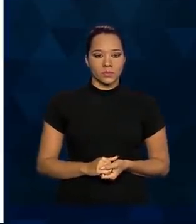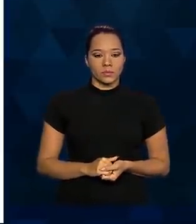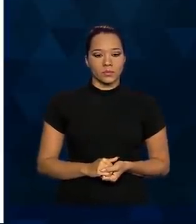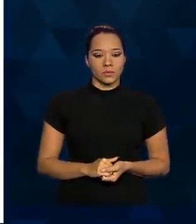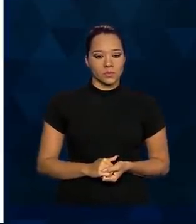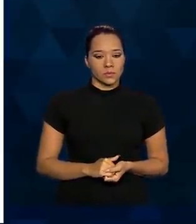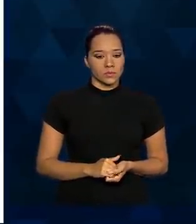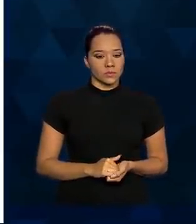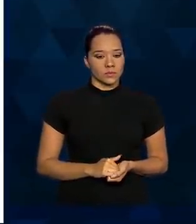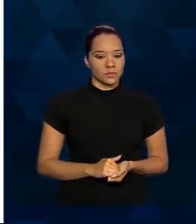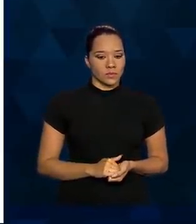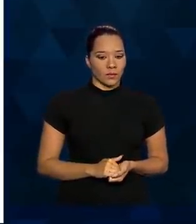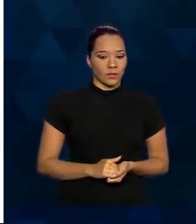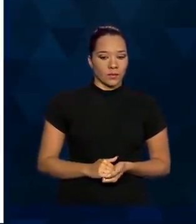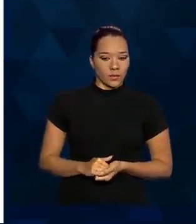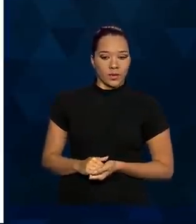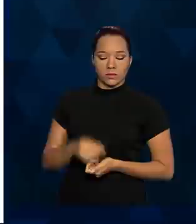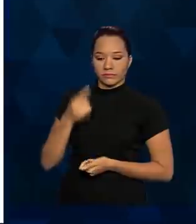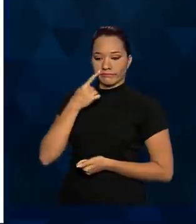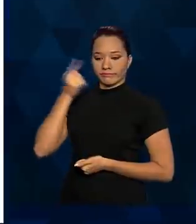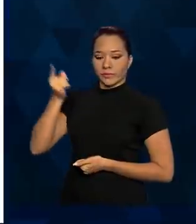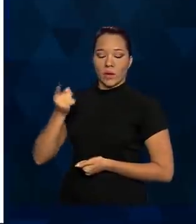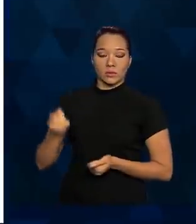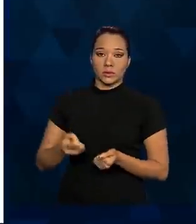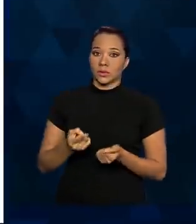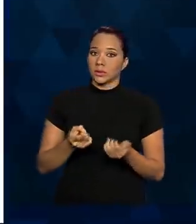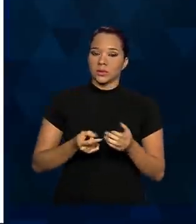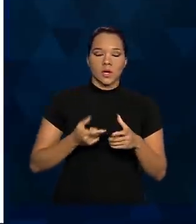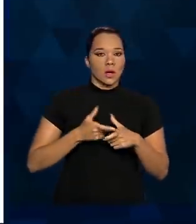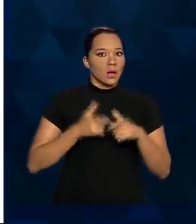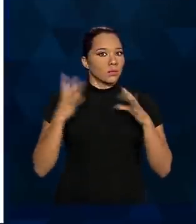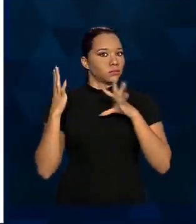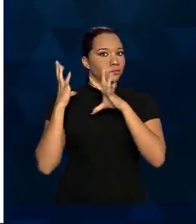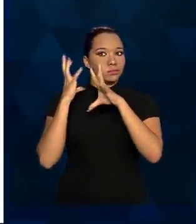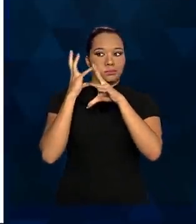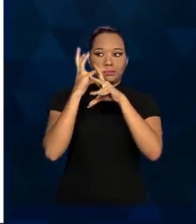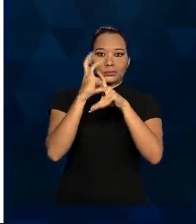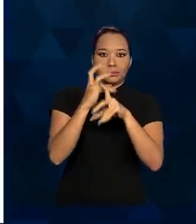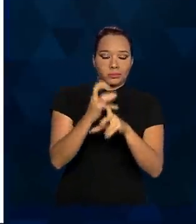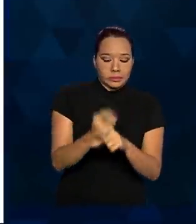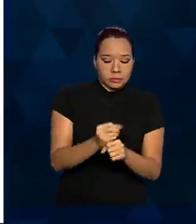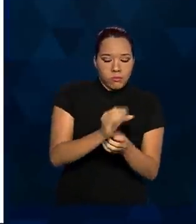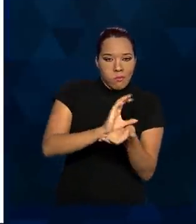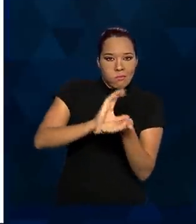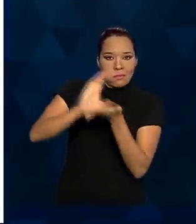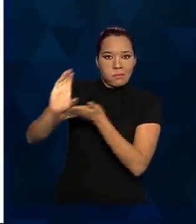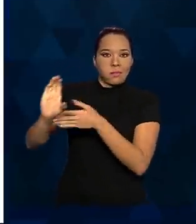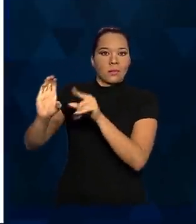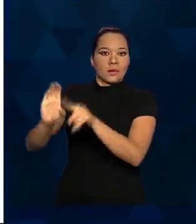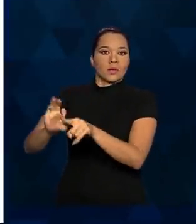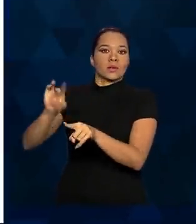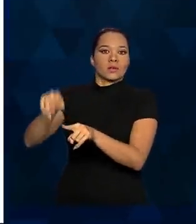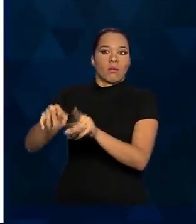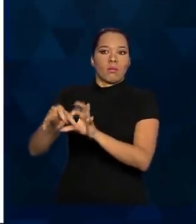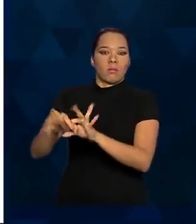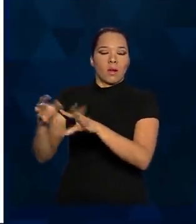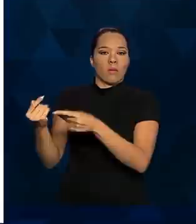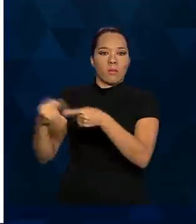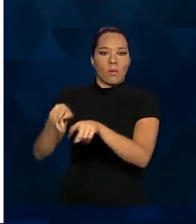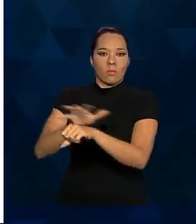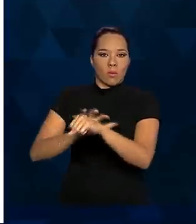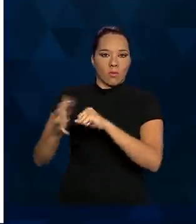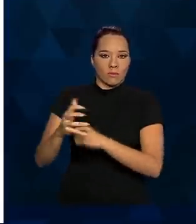Então, é o maior montante de recursos já liberado de uma única vez para o combate à Covid-19.